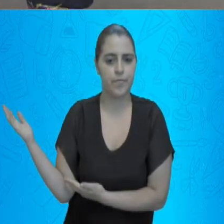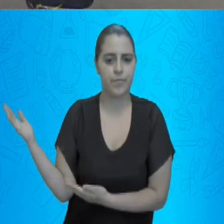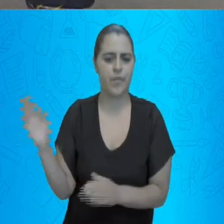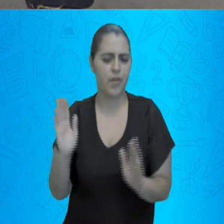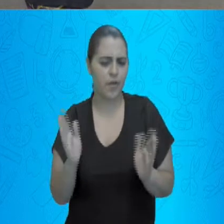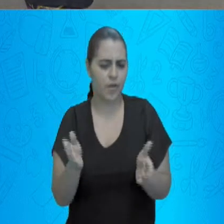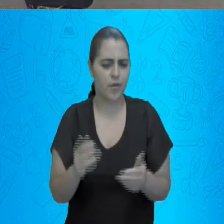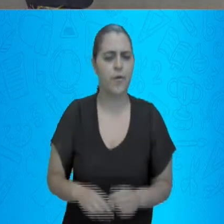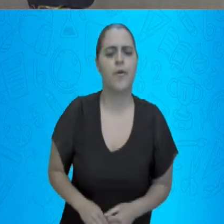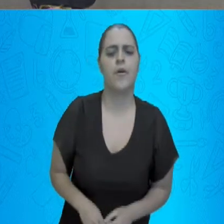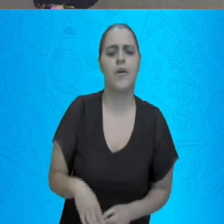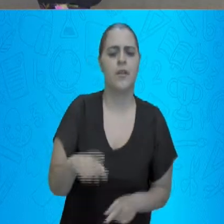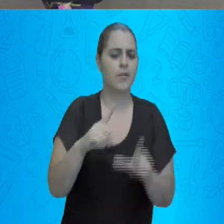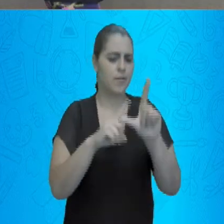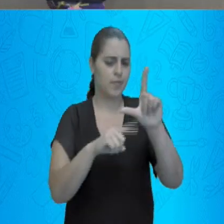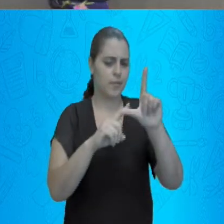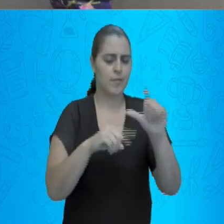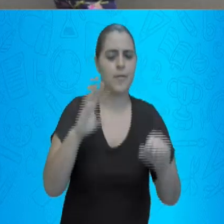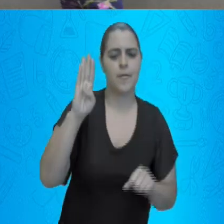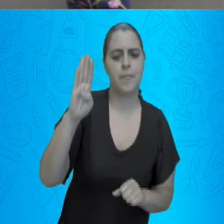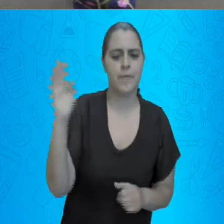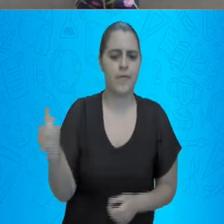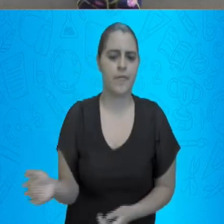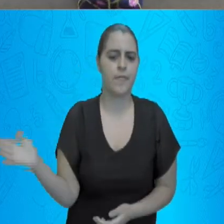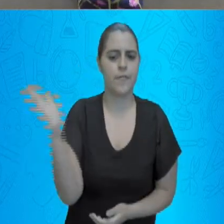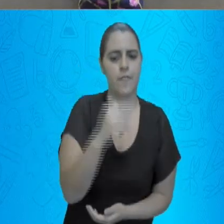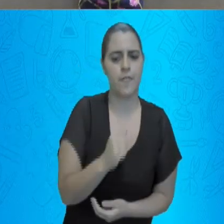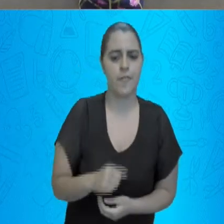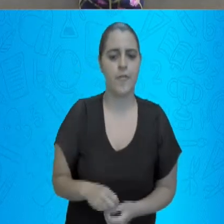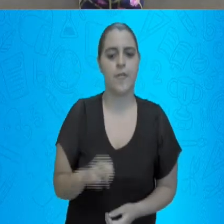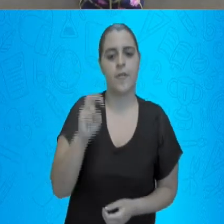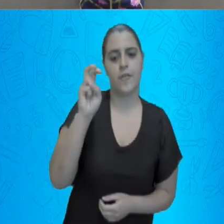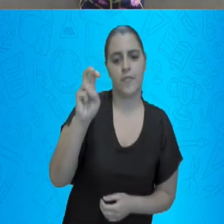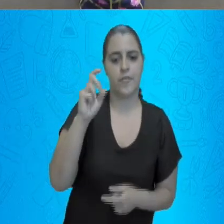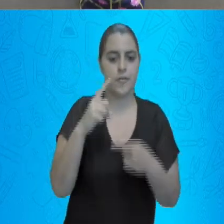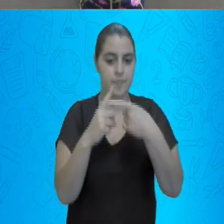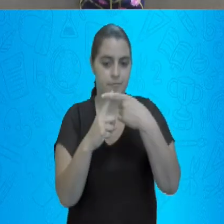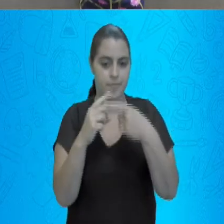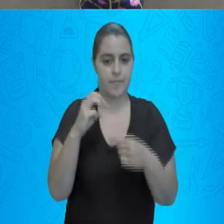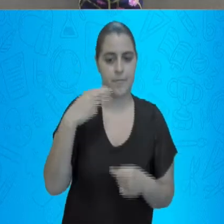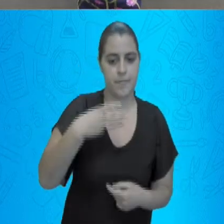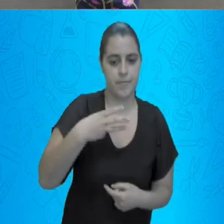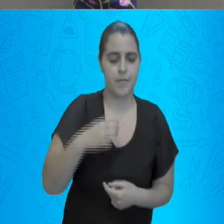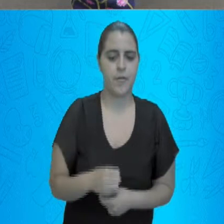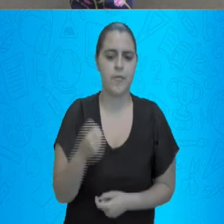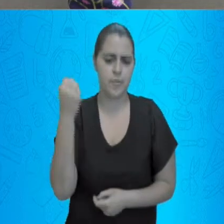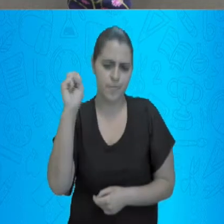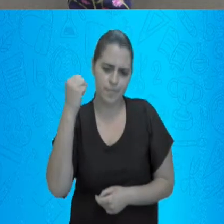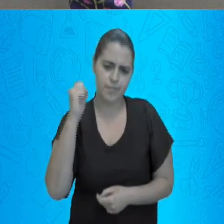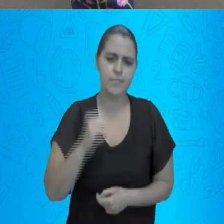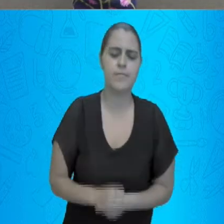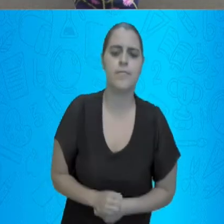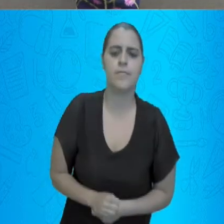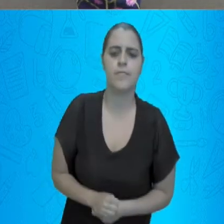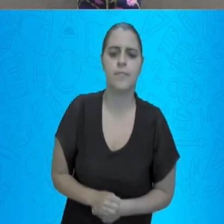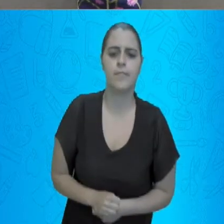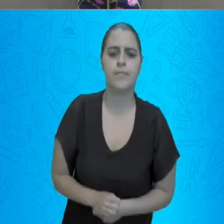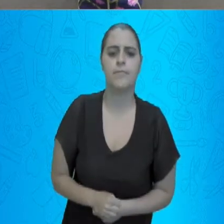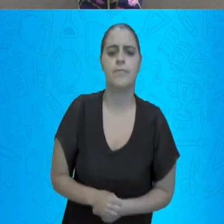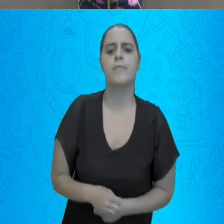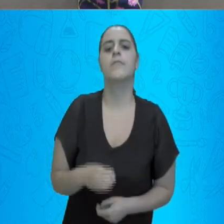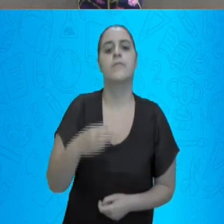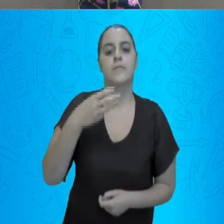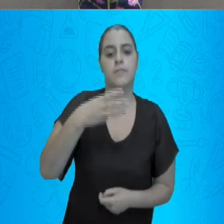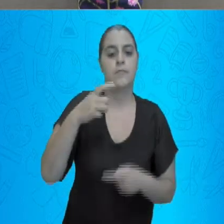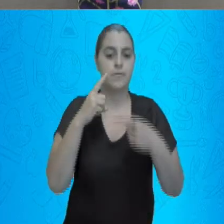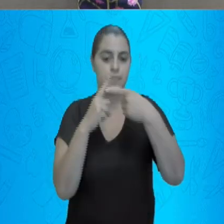Agora, a letra B. Vamos comigo? 5 mais 3, 8. 3 mais